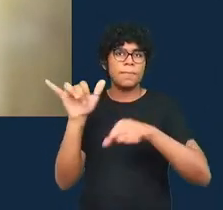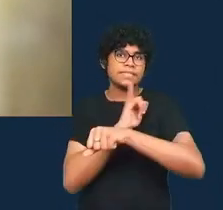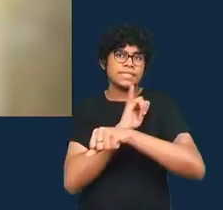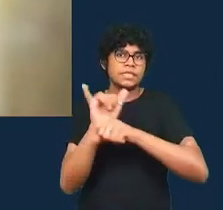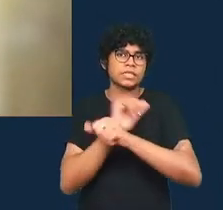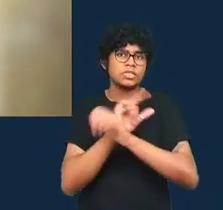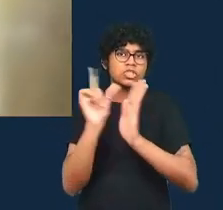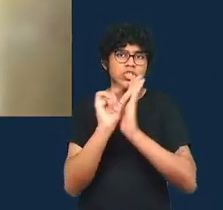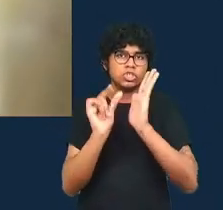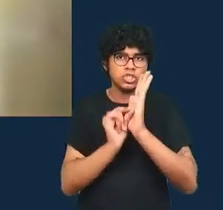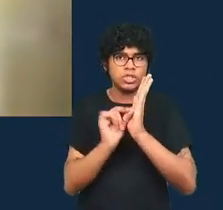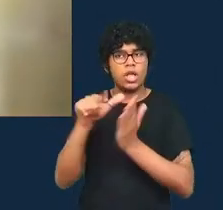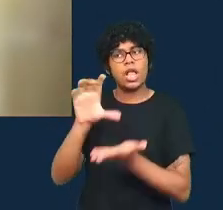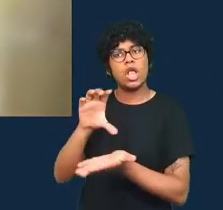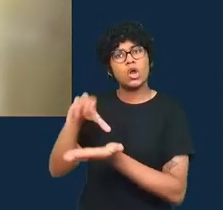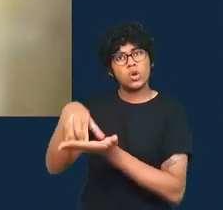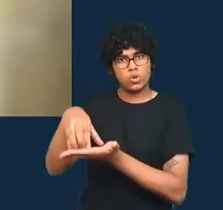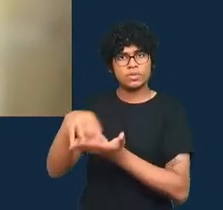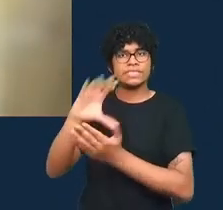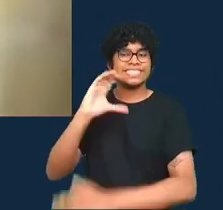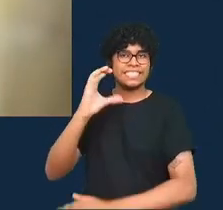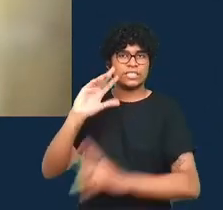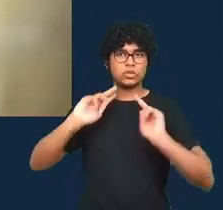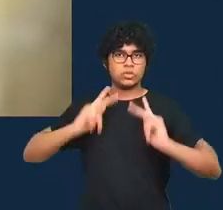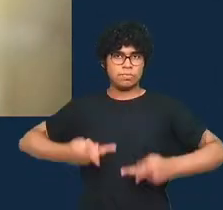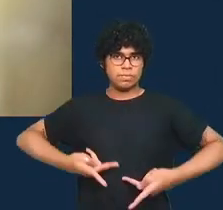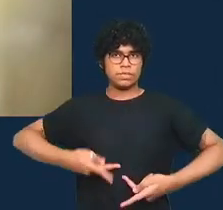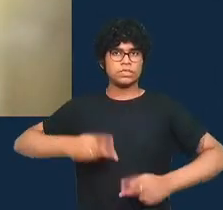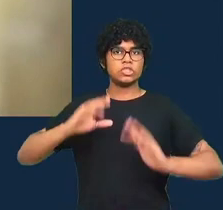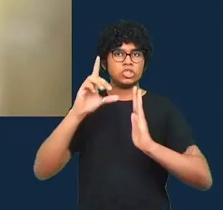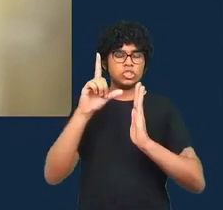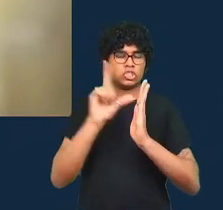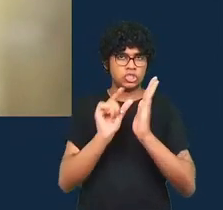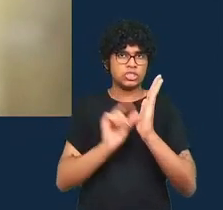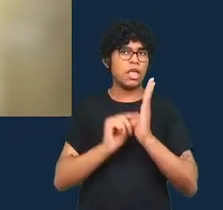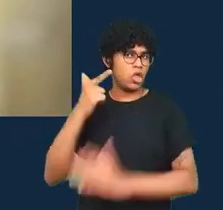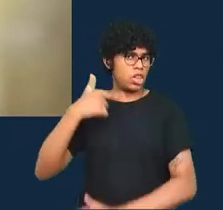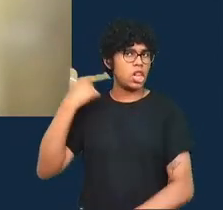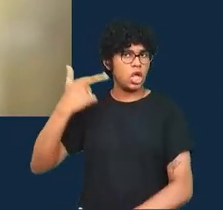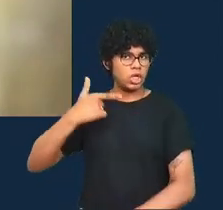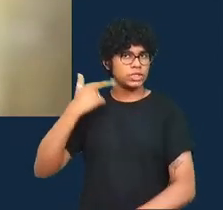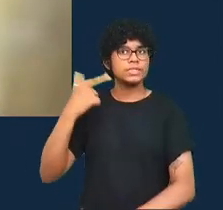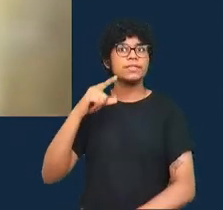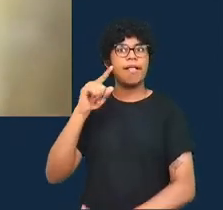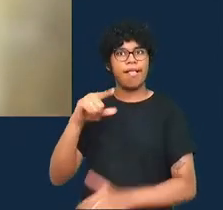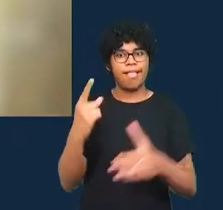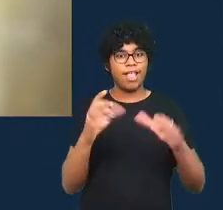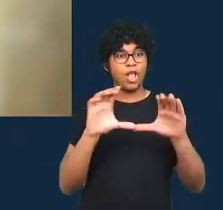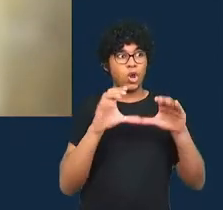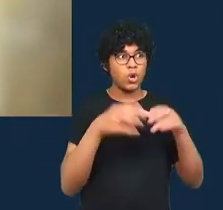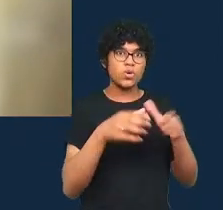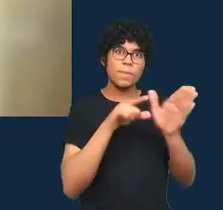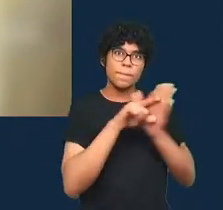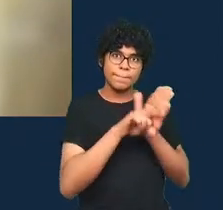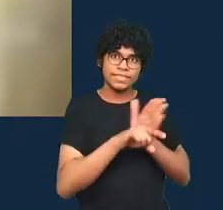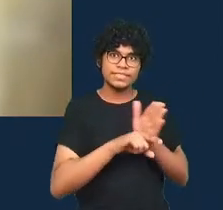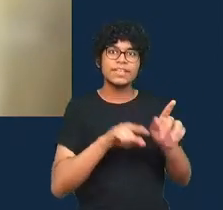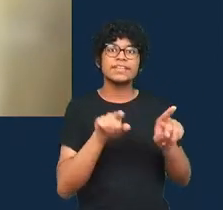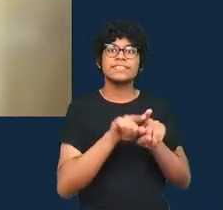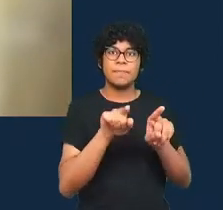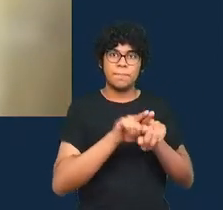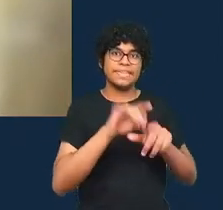Humanas Digitais, no King's College, London. Ela é membro de pesquisa na iniciativa de métodos